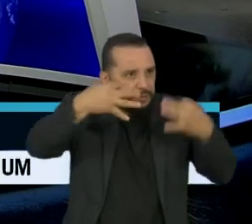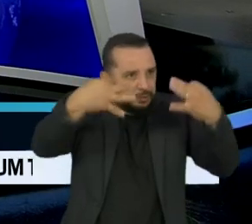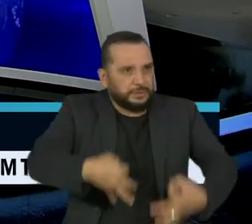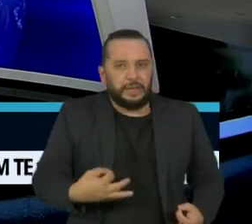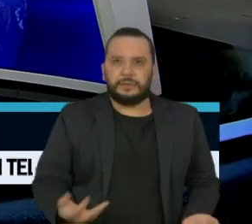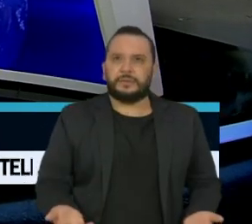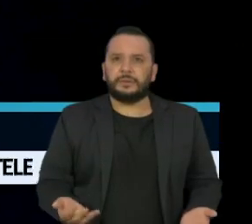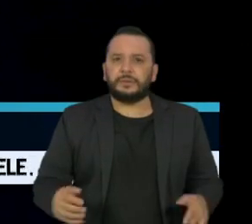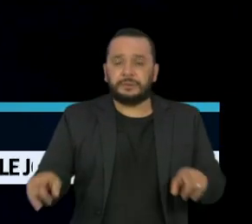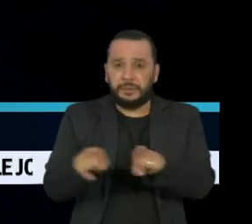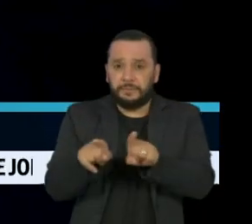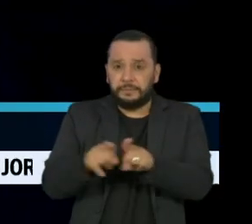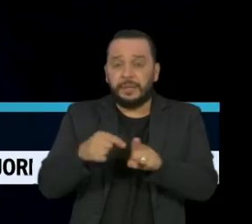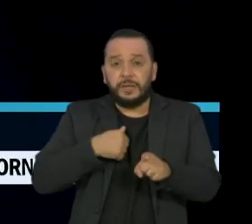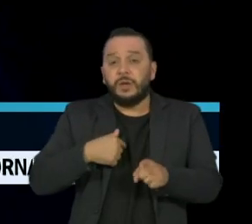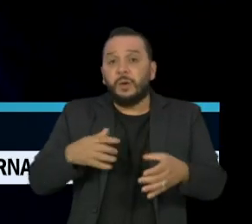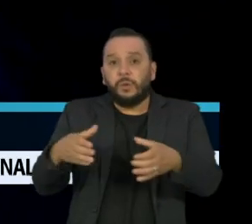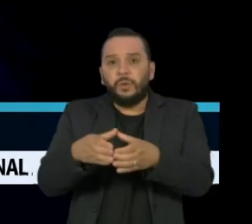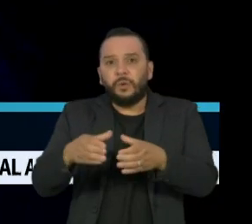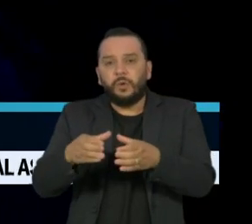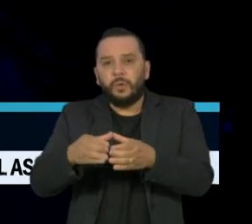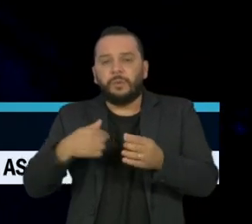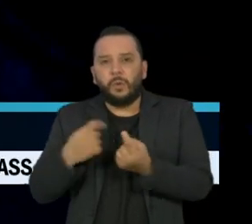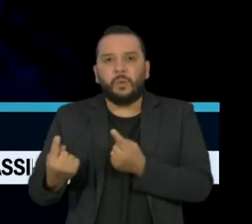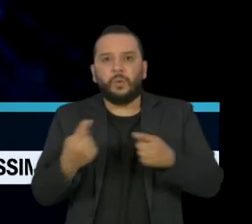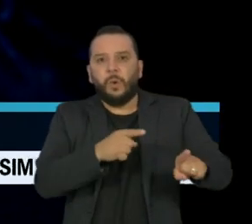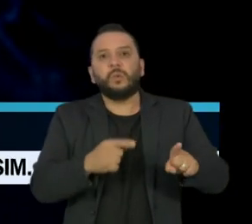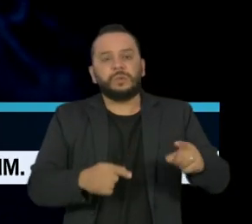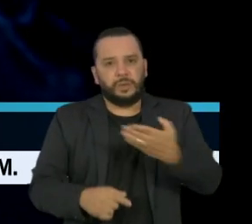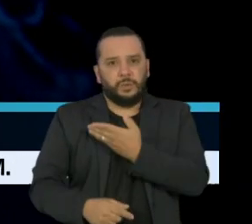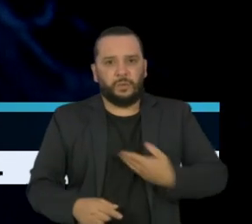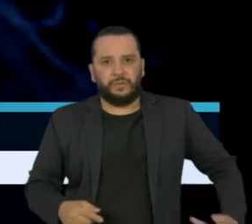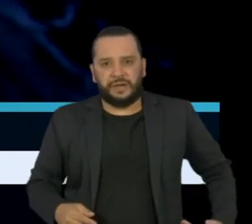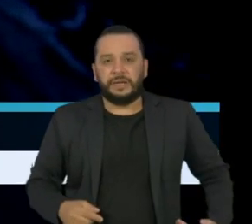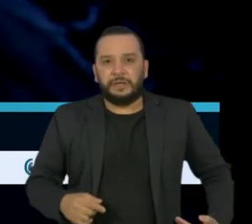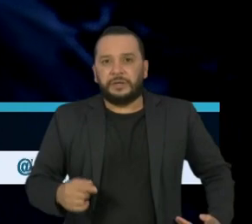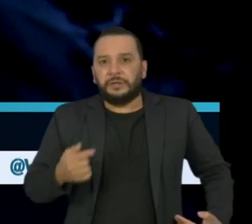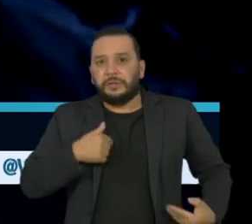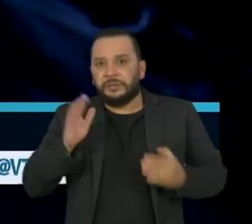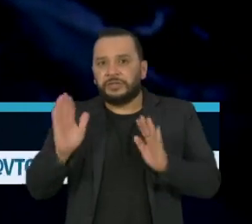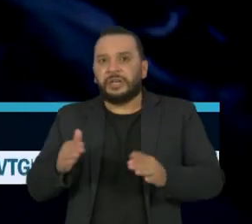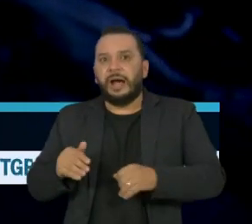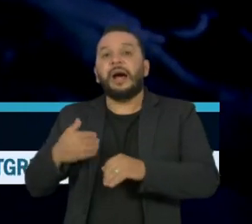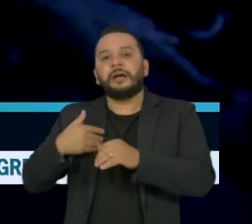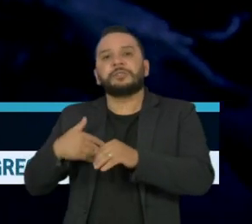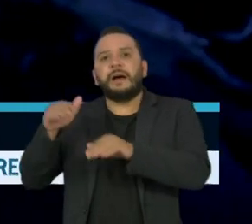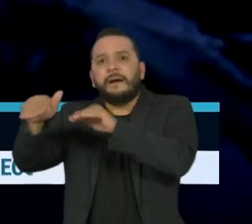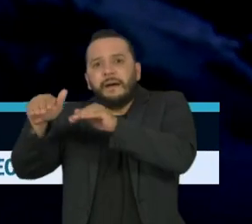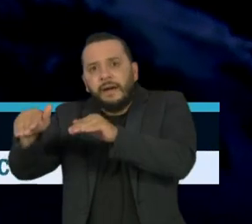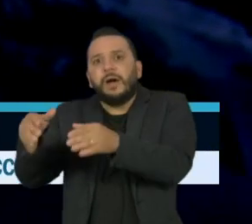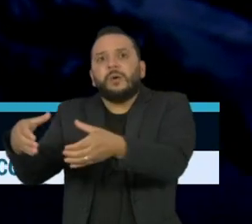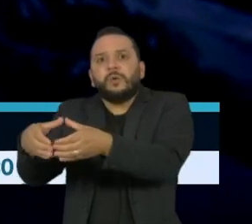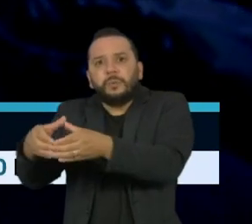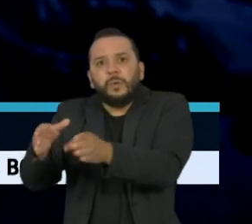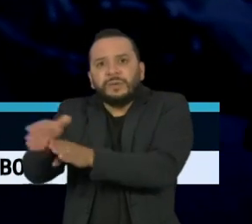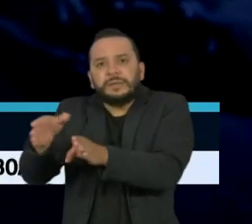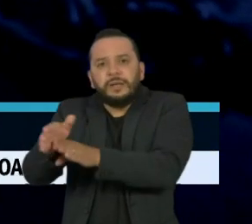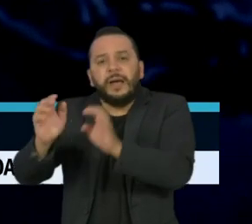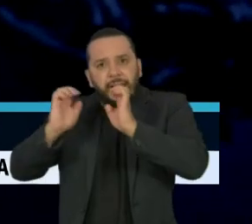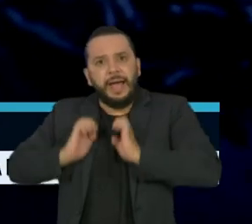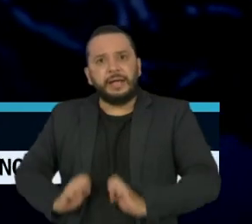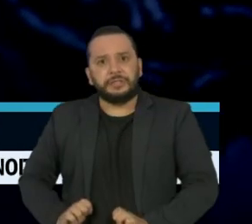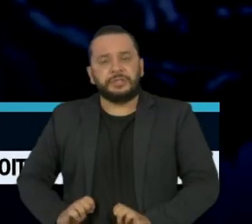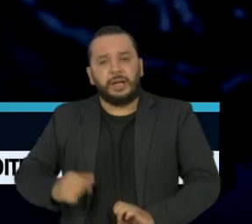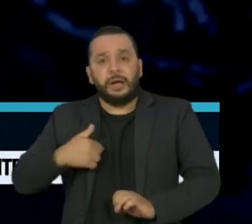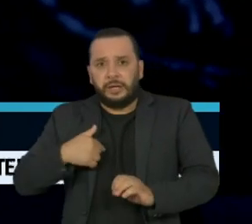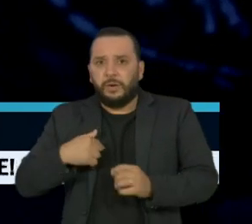Oposição estuda acionar o Conselho de Ética da Câmara contra o deputado Eduardo Bolsonaro do PSL de São Paulo. O motivo é um dossiê com informações